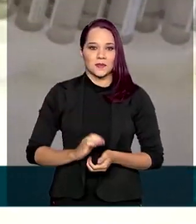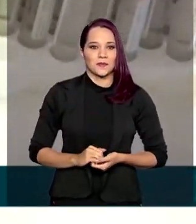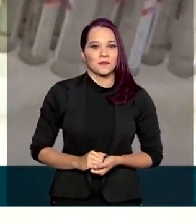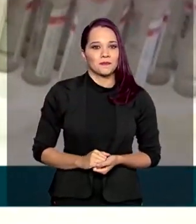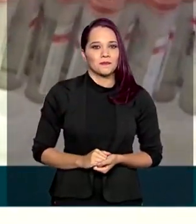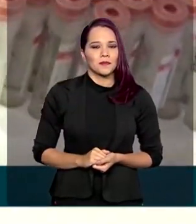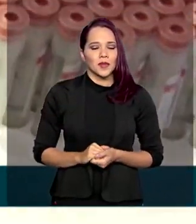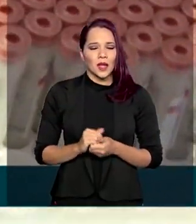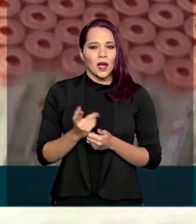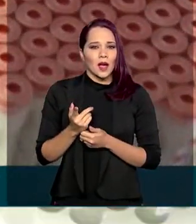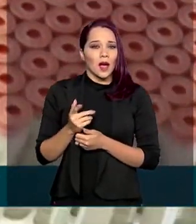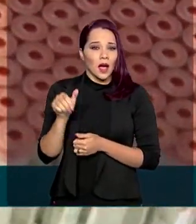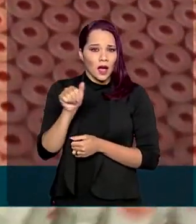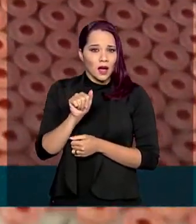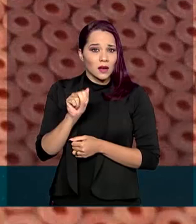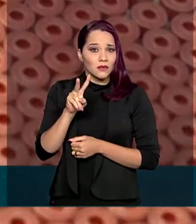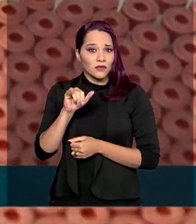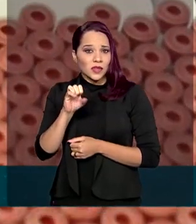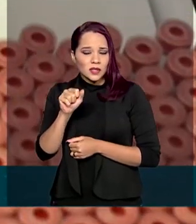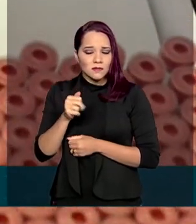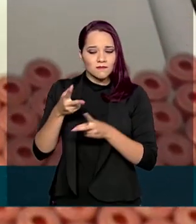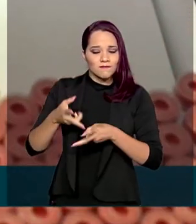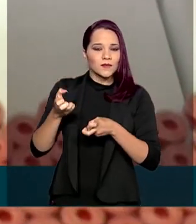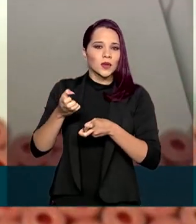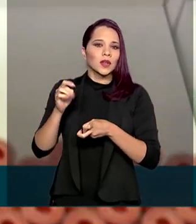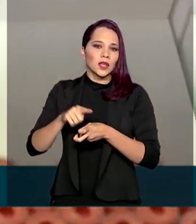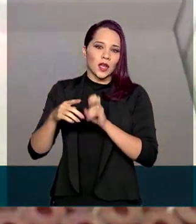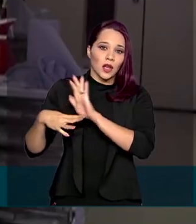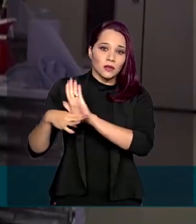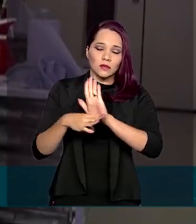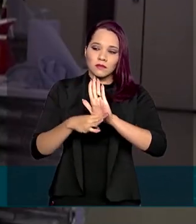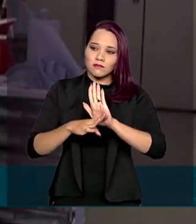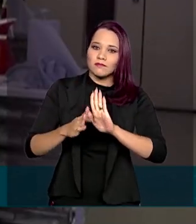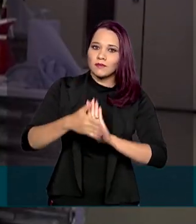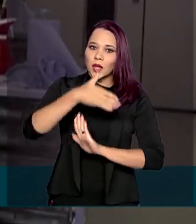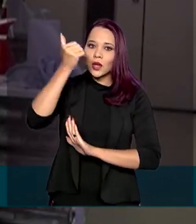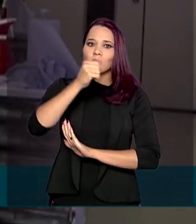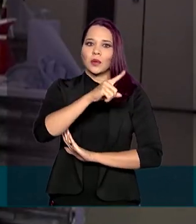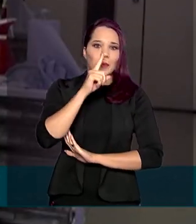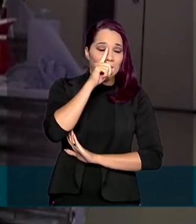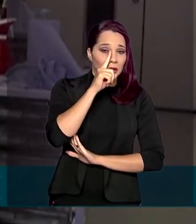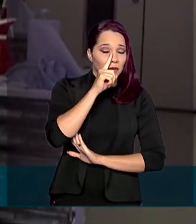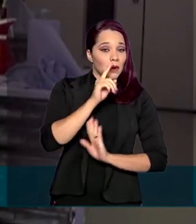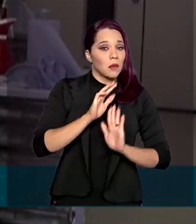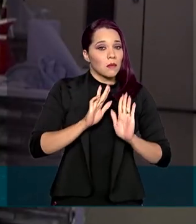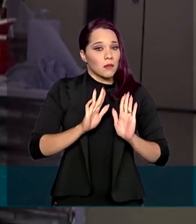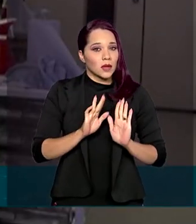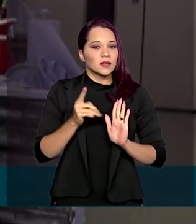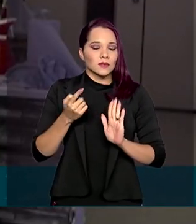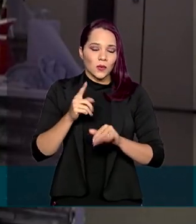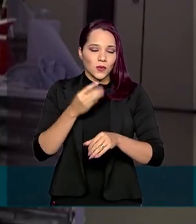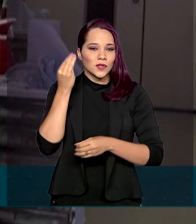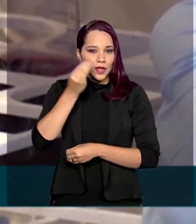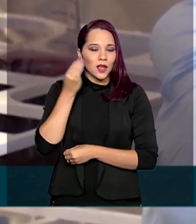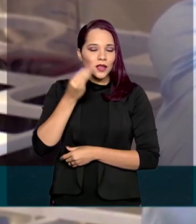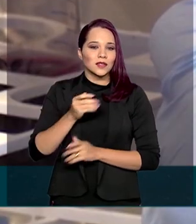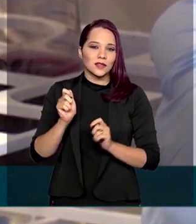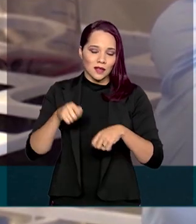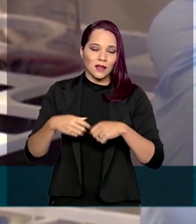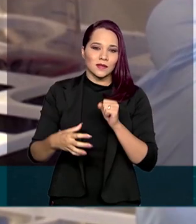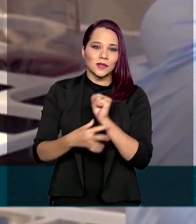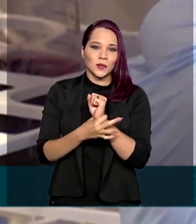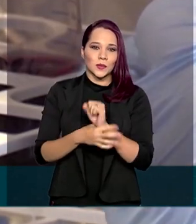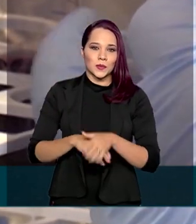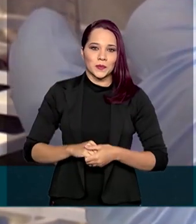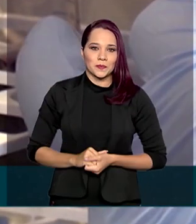A conclusão da agência é que os benefícios dos estudos se sobrepõem aos riscos e que, por enquanto, os testes são considerados